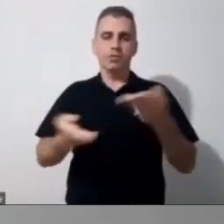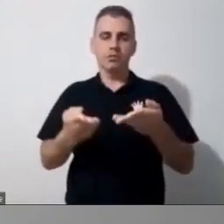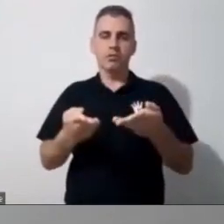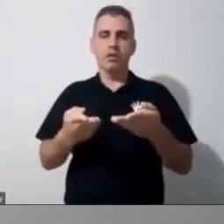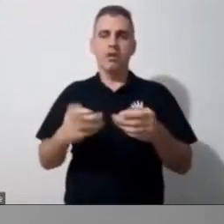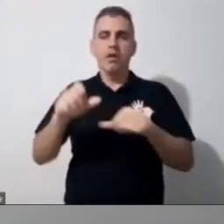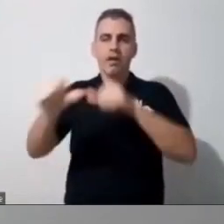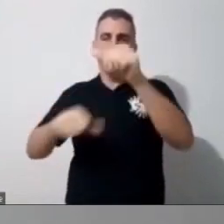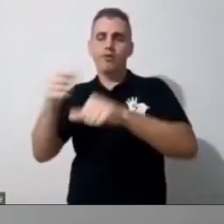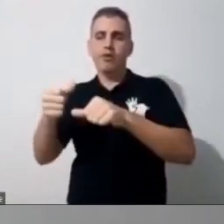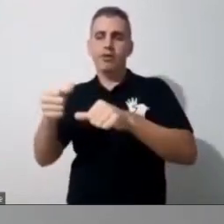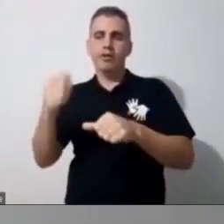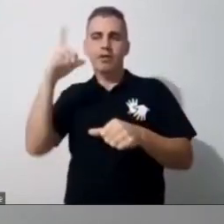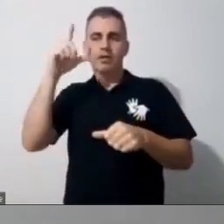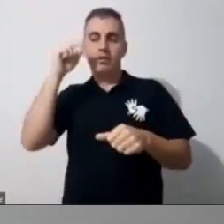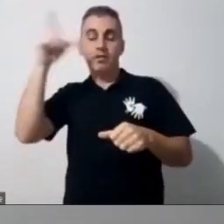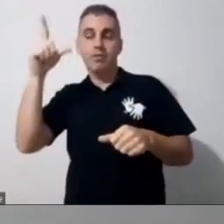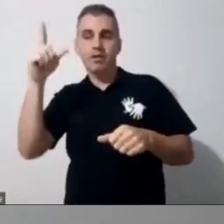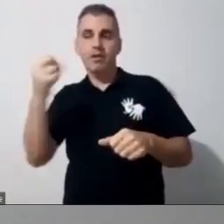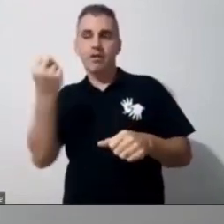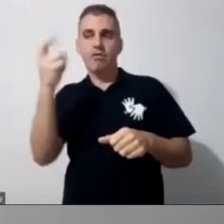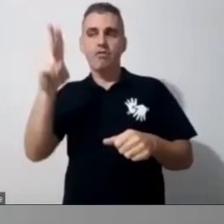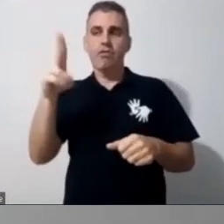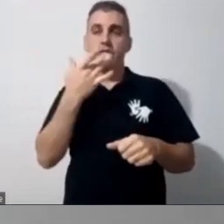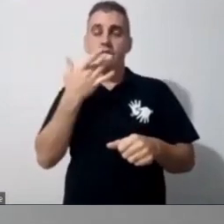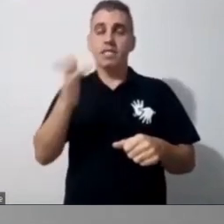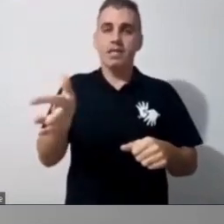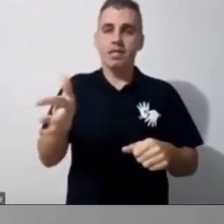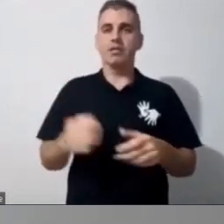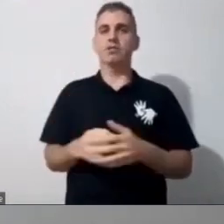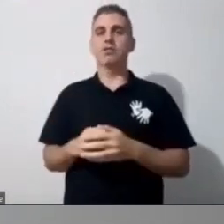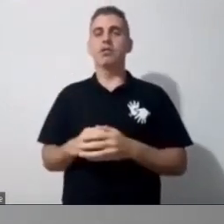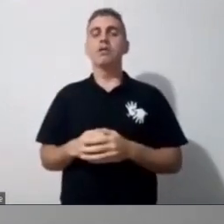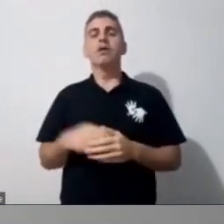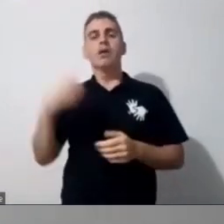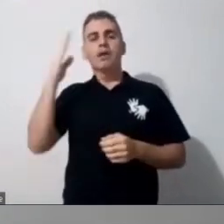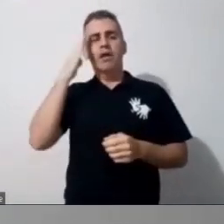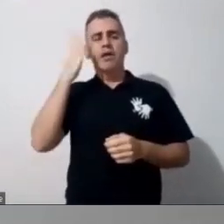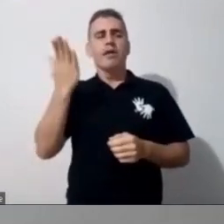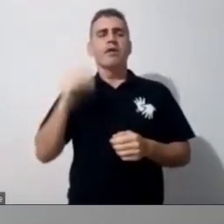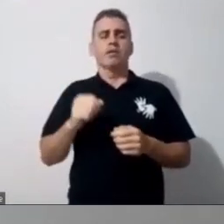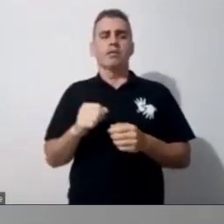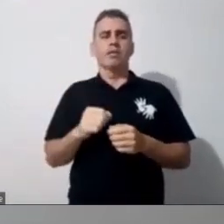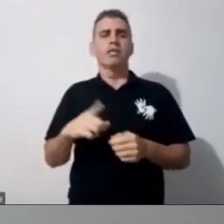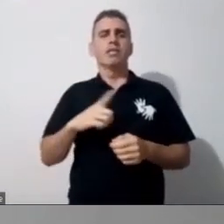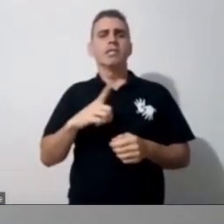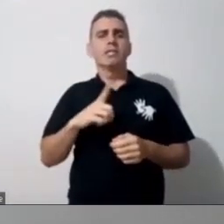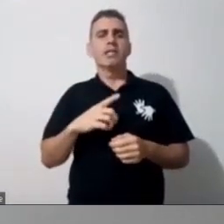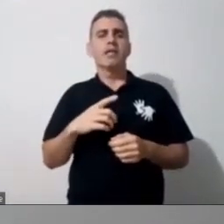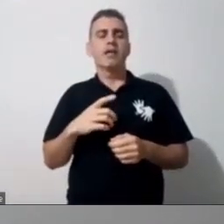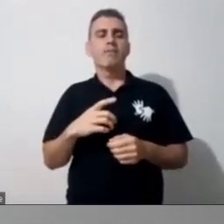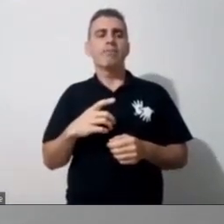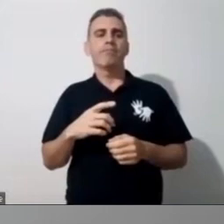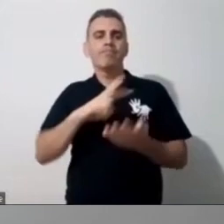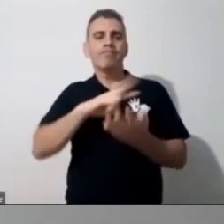vezes tu tem uma escola com uma demanda tão grande, né, gurias, e as gurias que trabalham também em sala de recursos, tão grande que tu não consegue